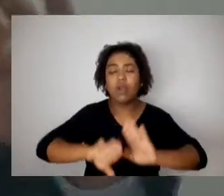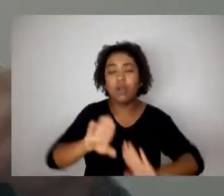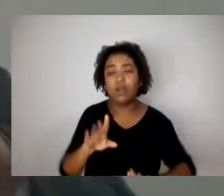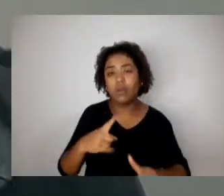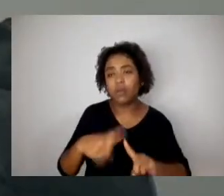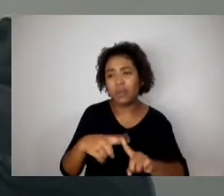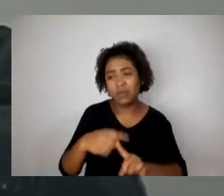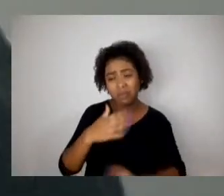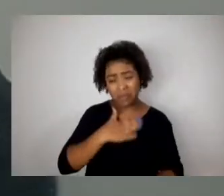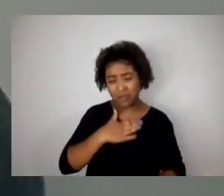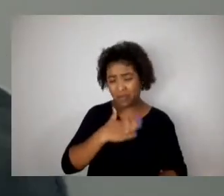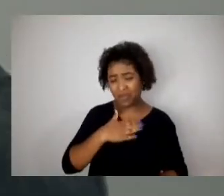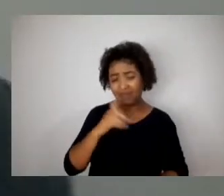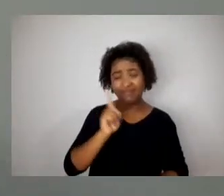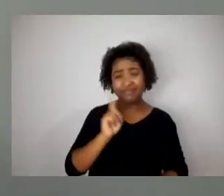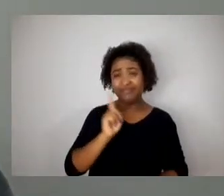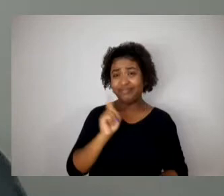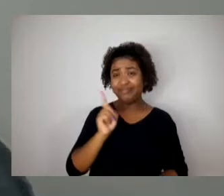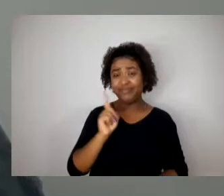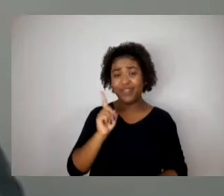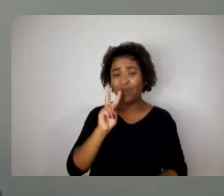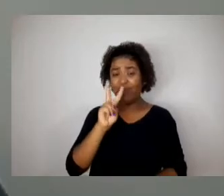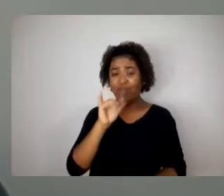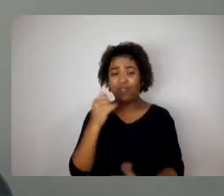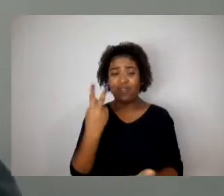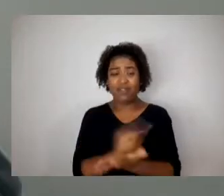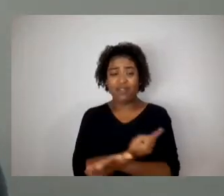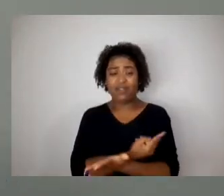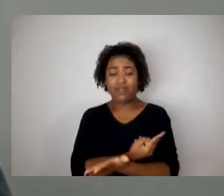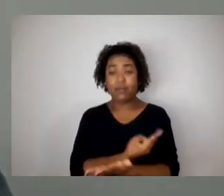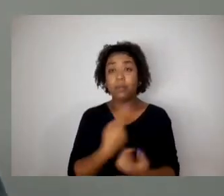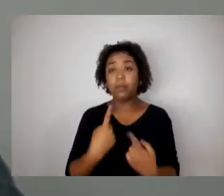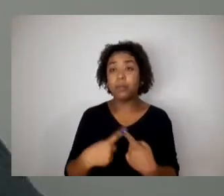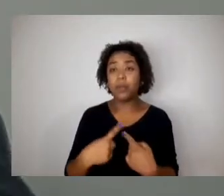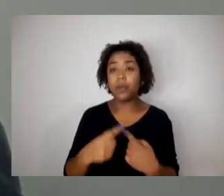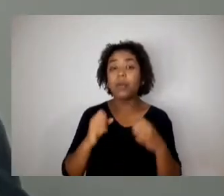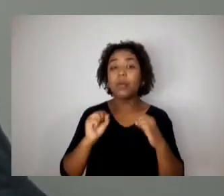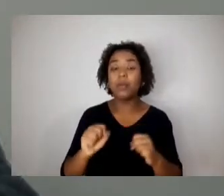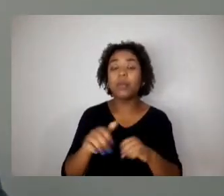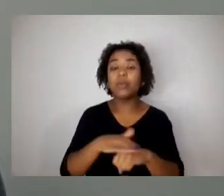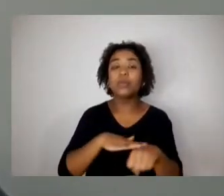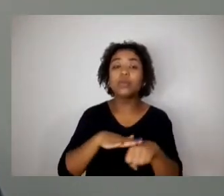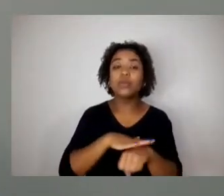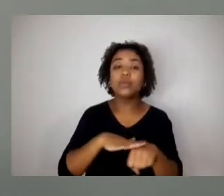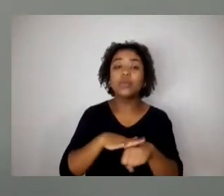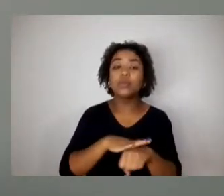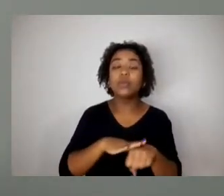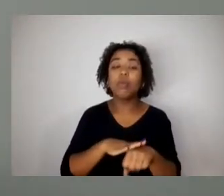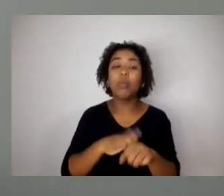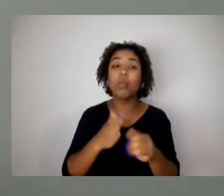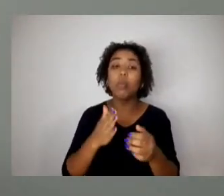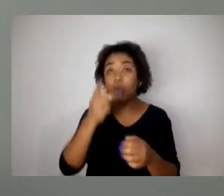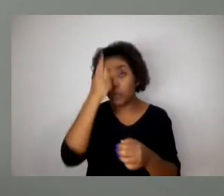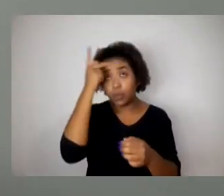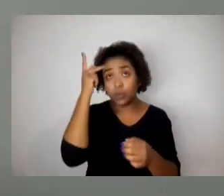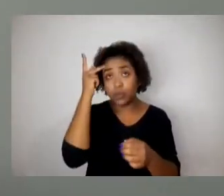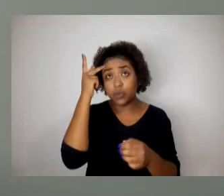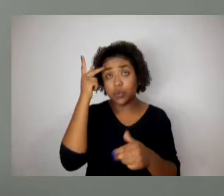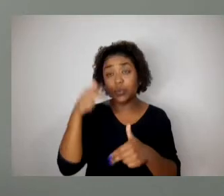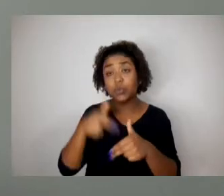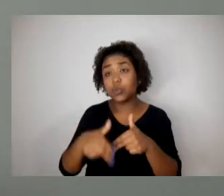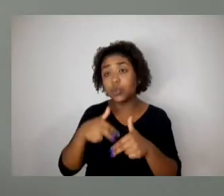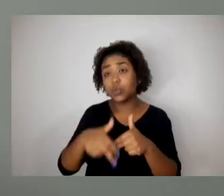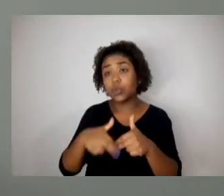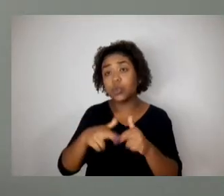Você pode ter certeza, até porque se eu ia conversar com qualquer pessoa de um gênero diferente que se relaciona comigo que vai ver que ela não vai ter